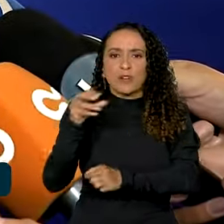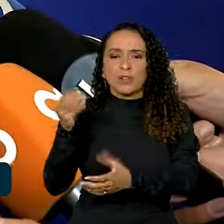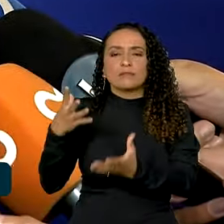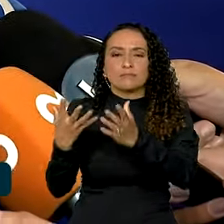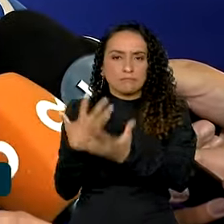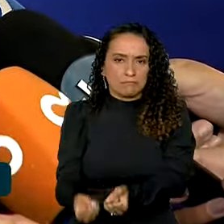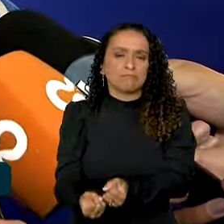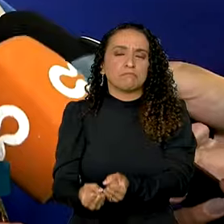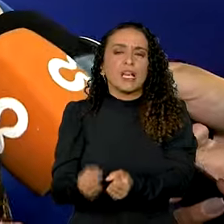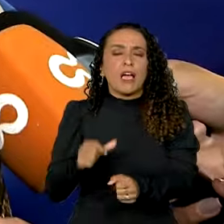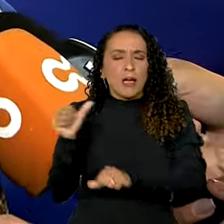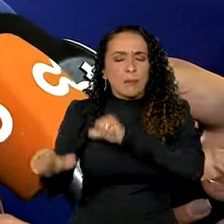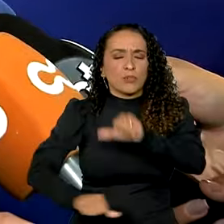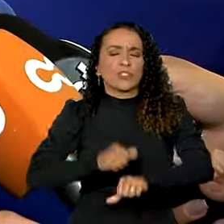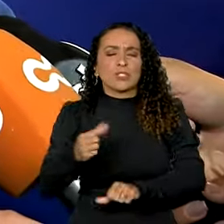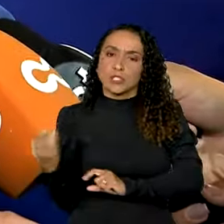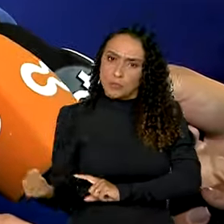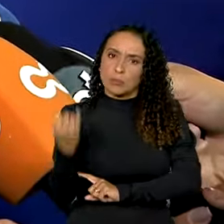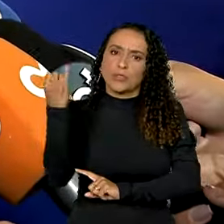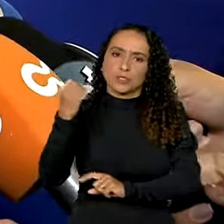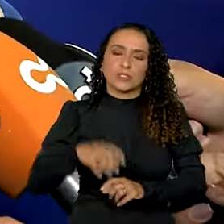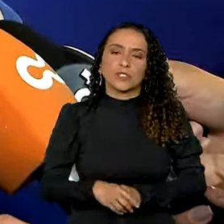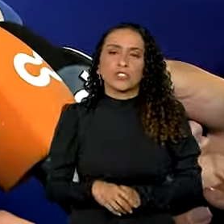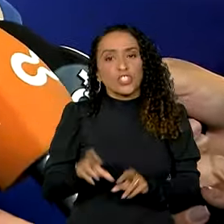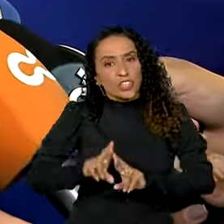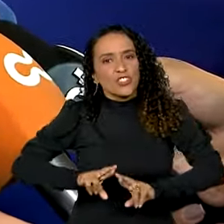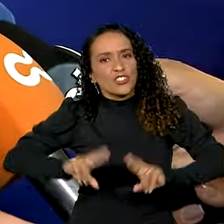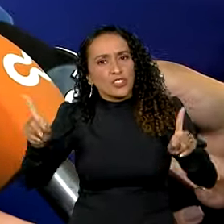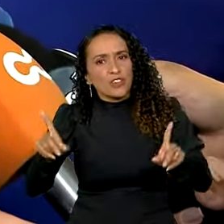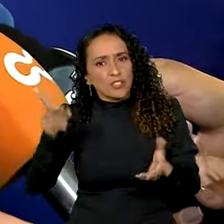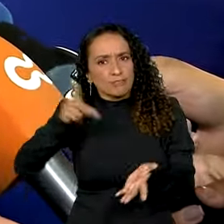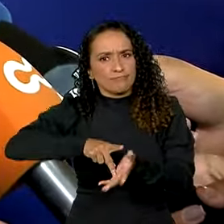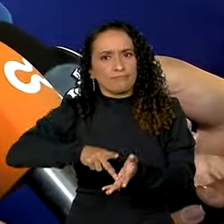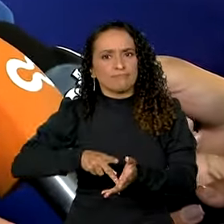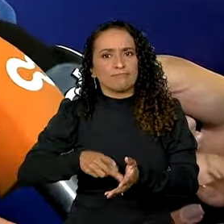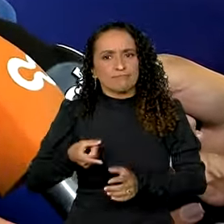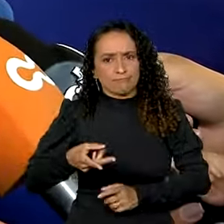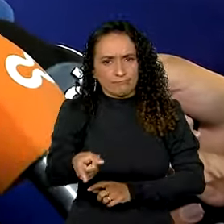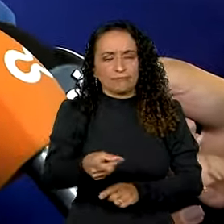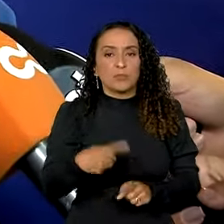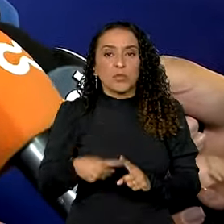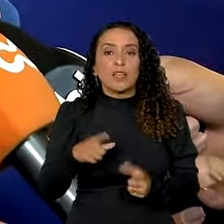Então, isso será uma mudança importante, diferente e definitiva, porque agora nós temos também o fomento. Obrigado.